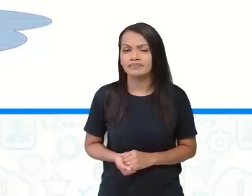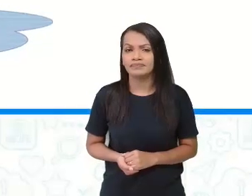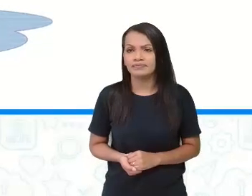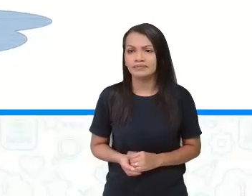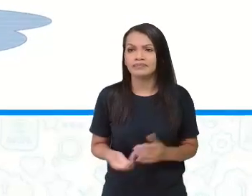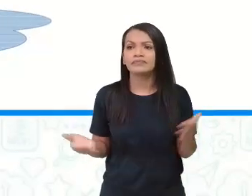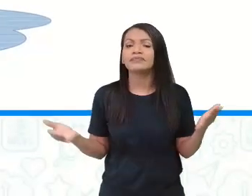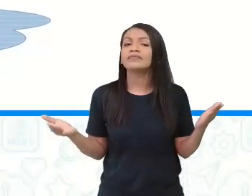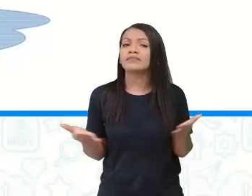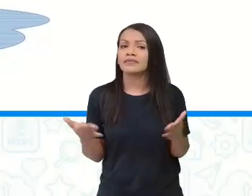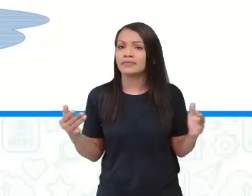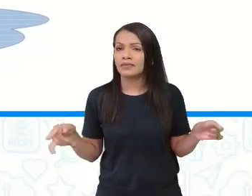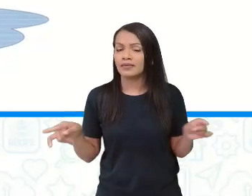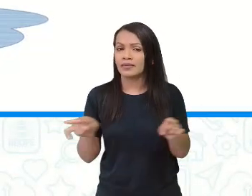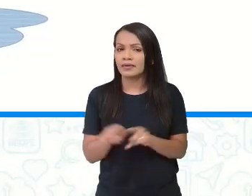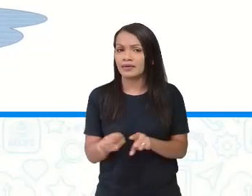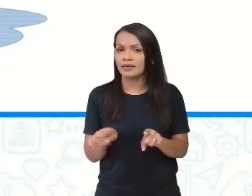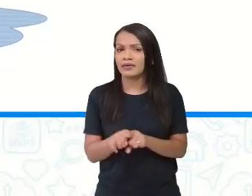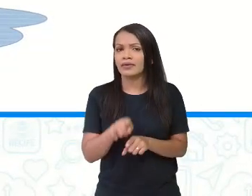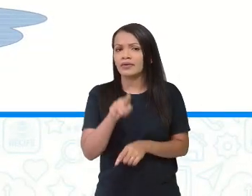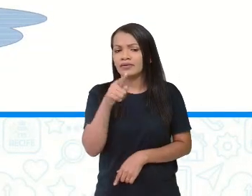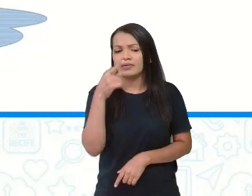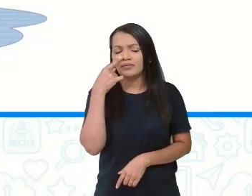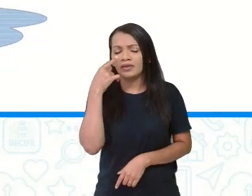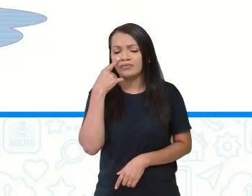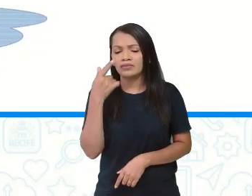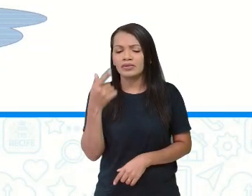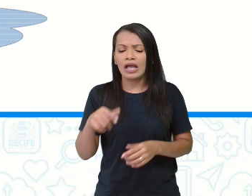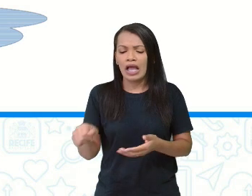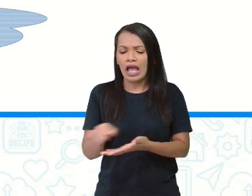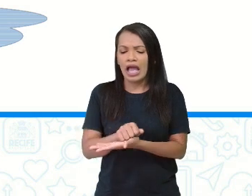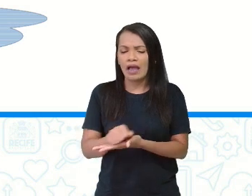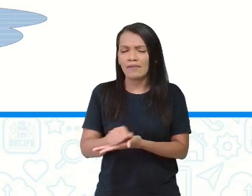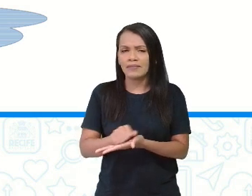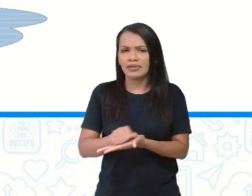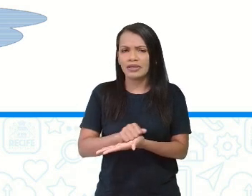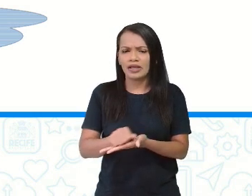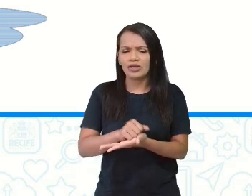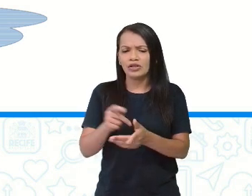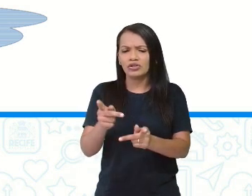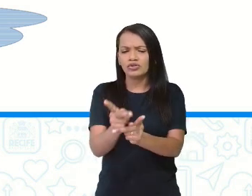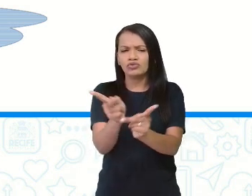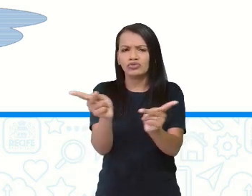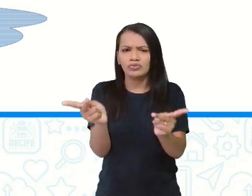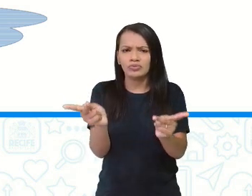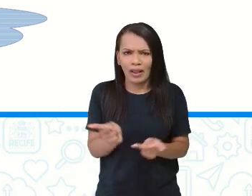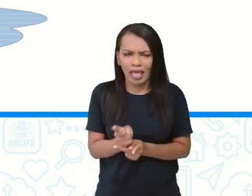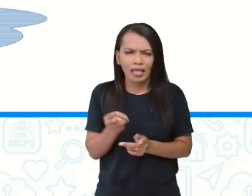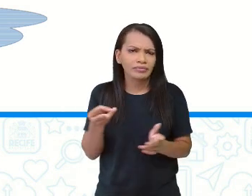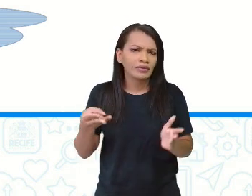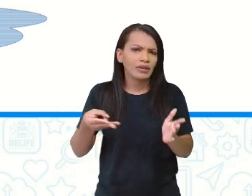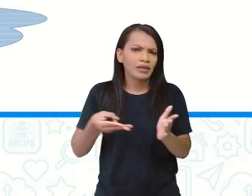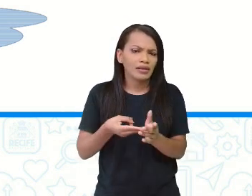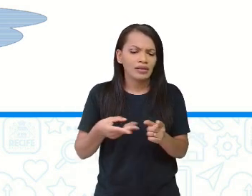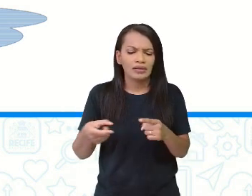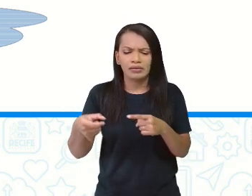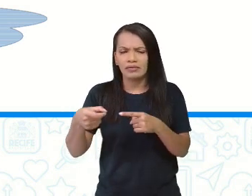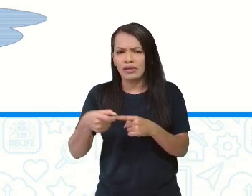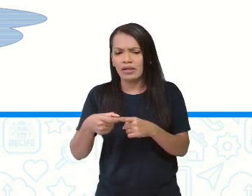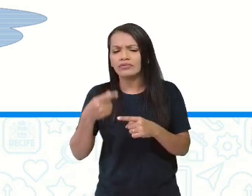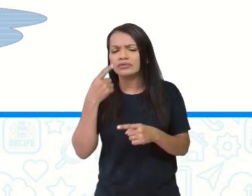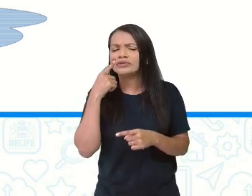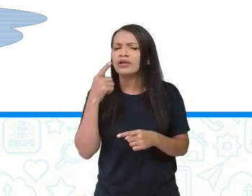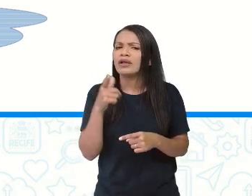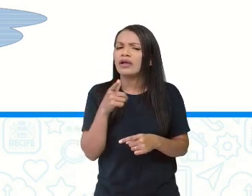Aqui também, ó, quando você enche a pia de água, para poder lavar os pratos, não é, você vai economizar